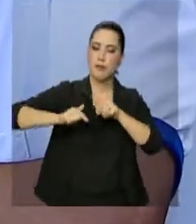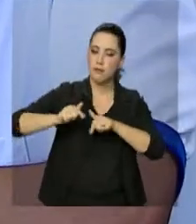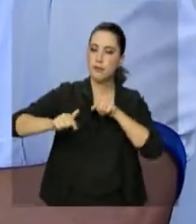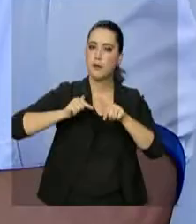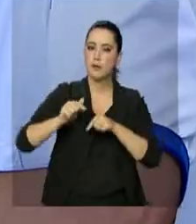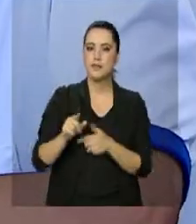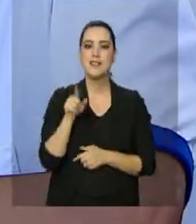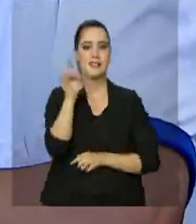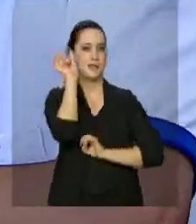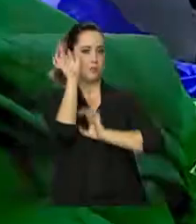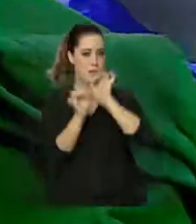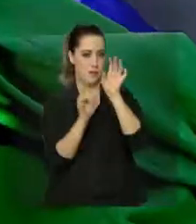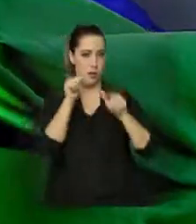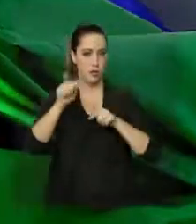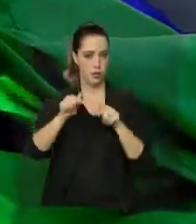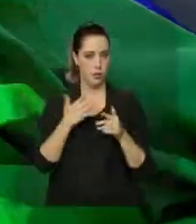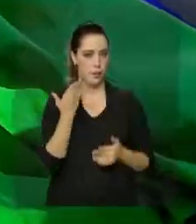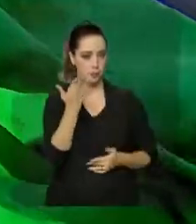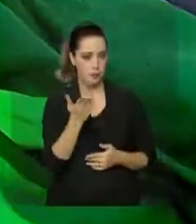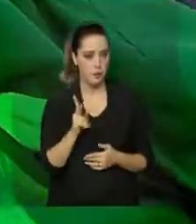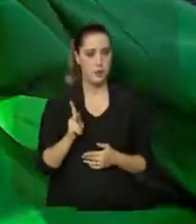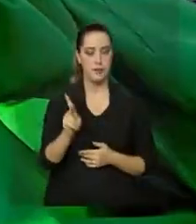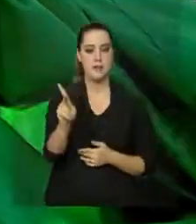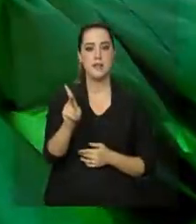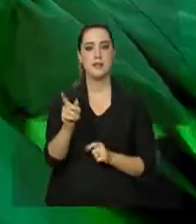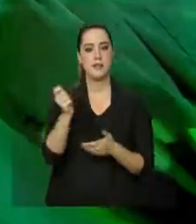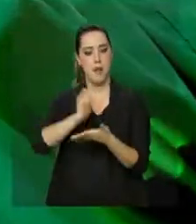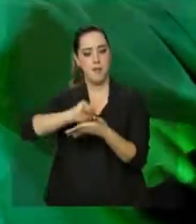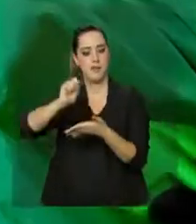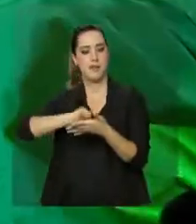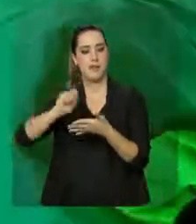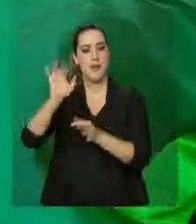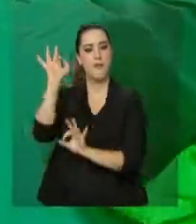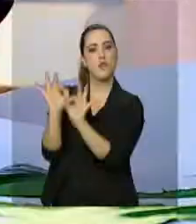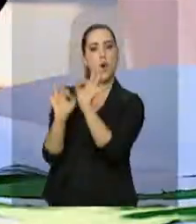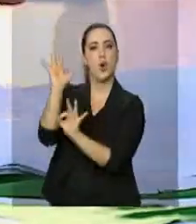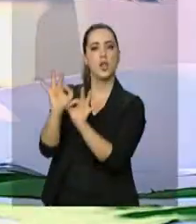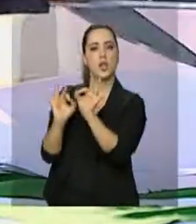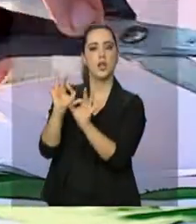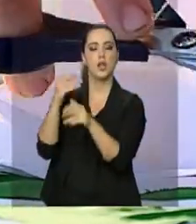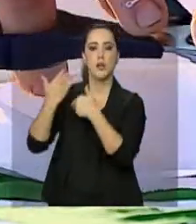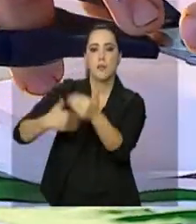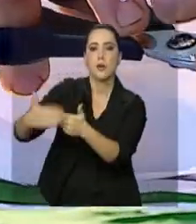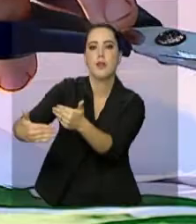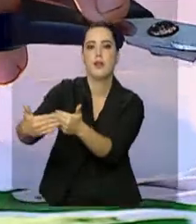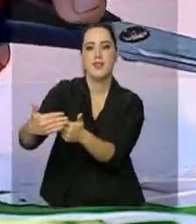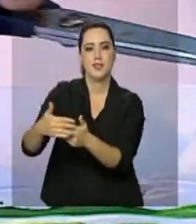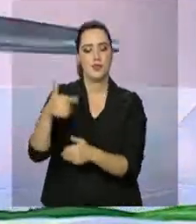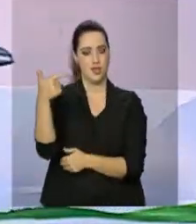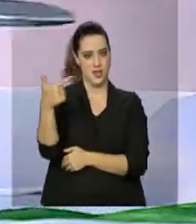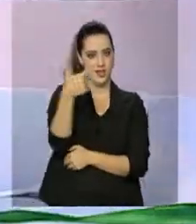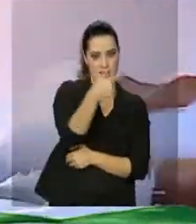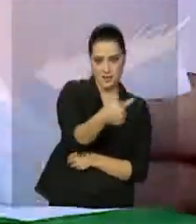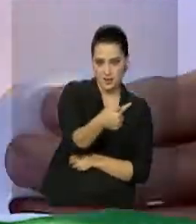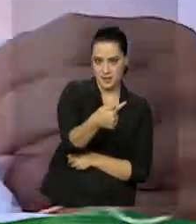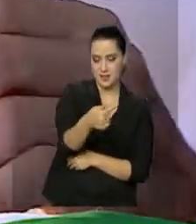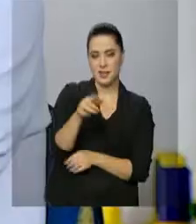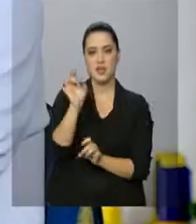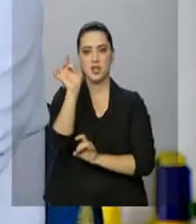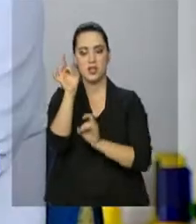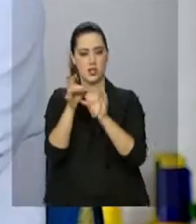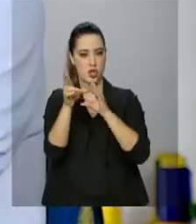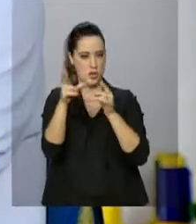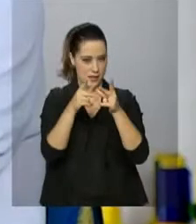missão específica. Sempre borda a frase, ordem e progresso. E as 27 estrelas da bandeira.